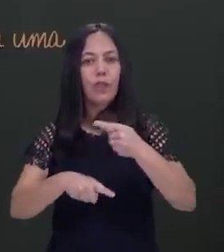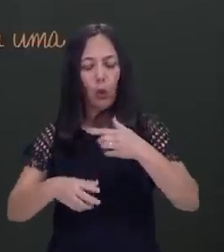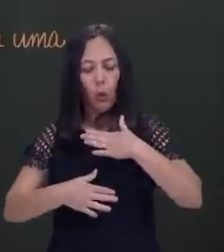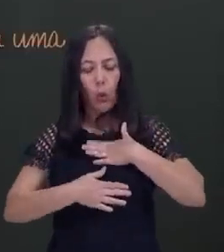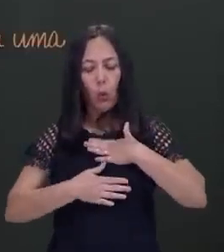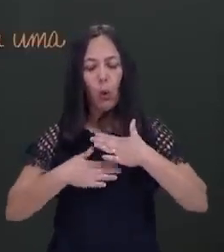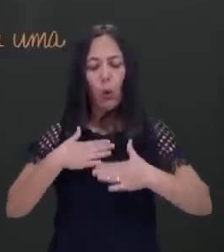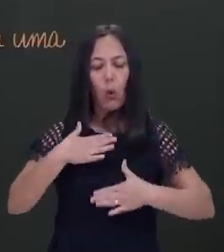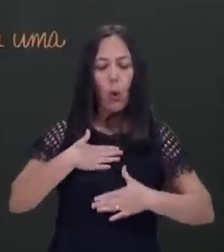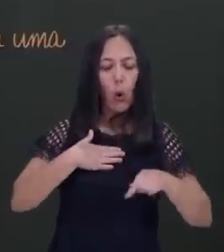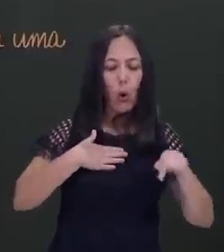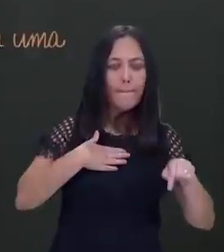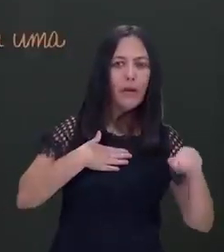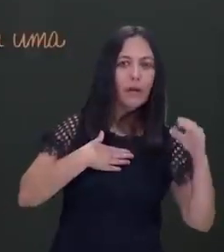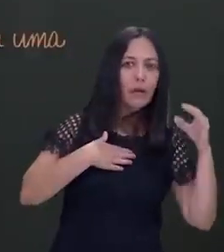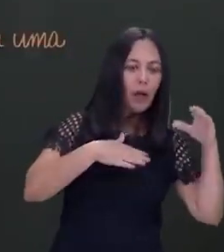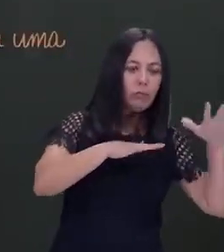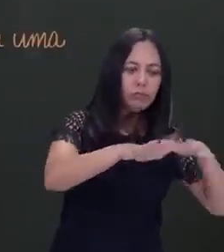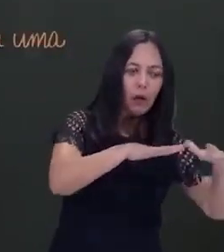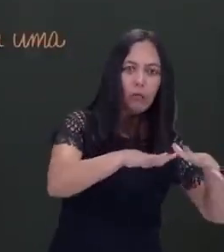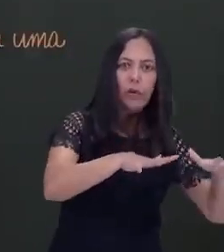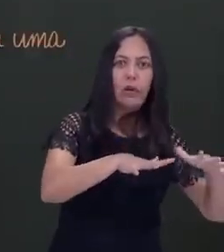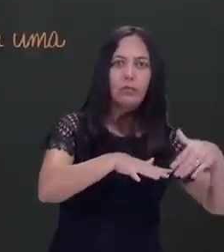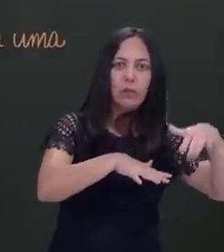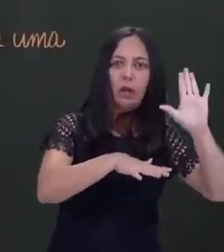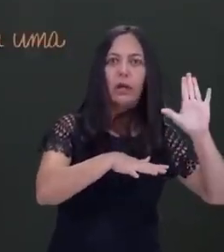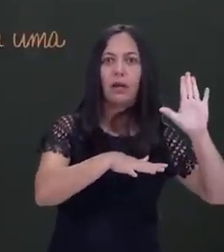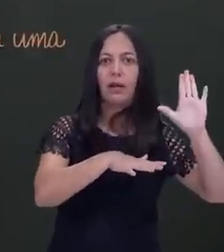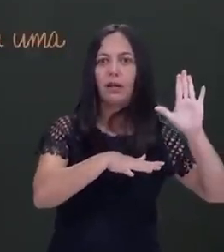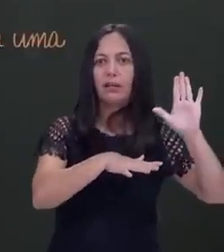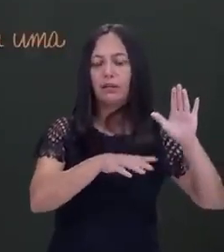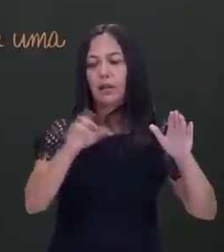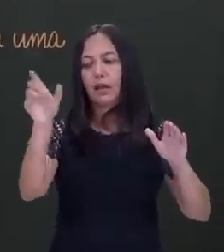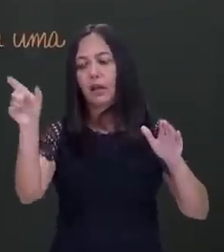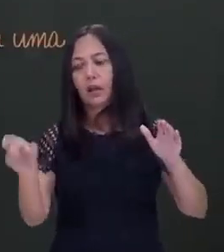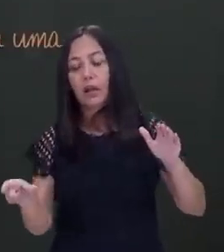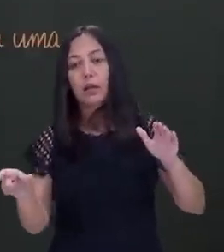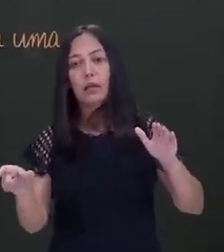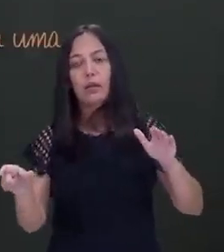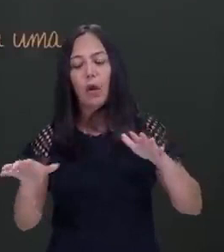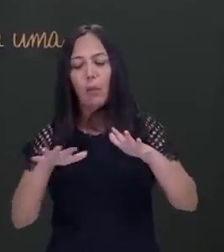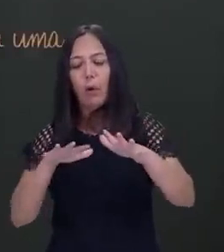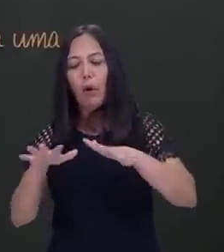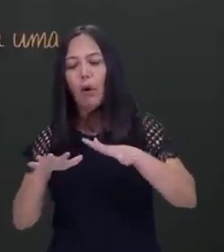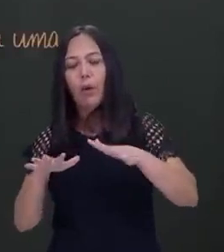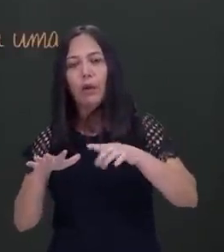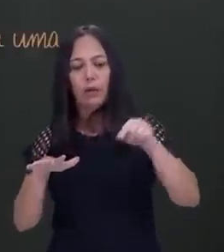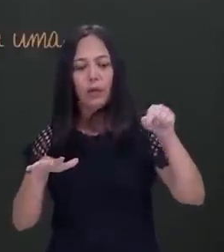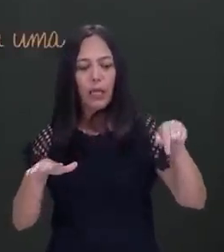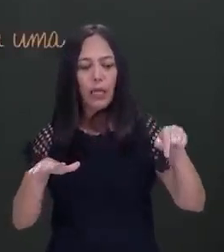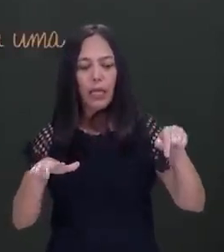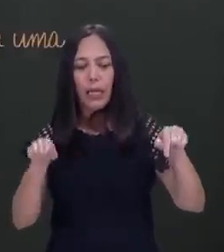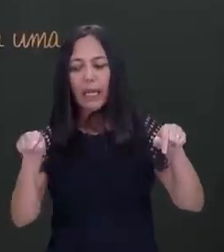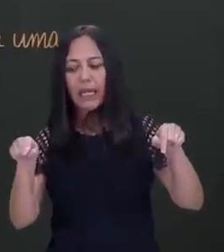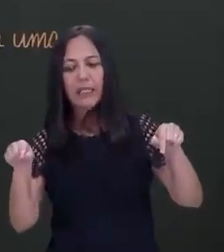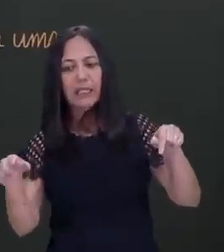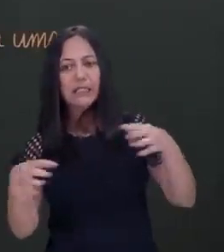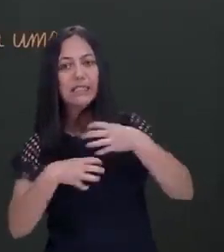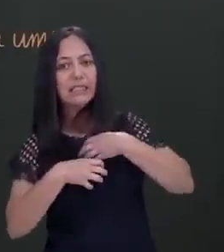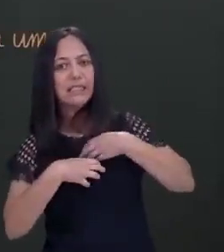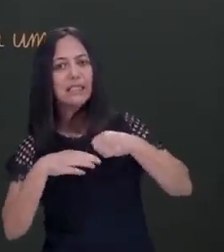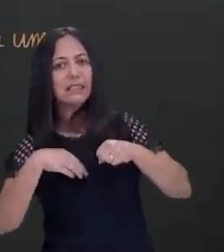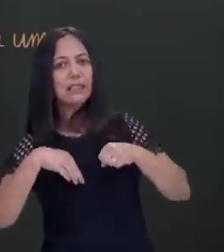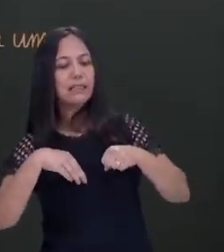O corpo A está com uma maior agitação. Então, ele está passando essa agitação na forma de energia para o corpo B.